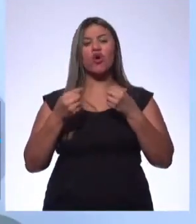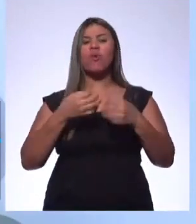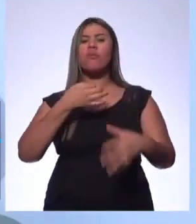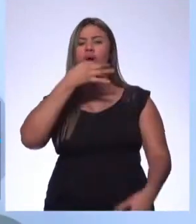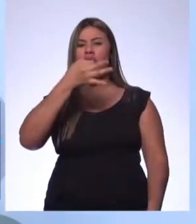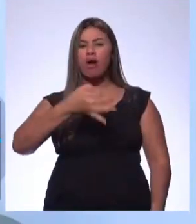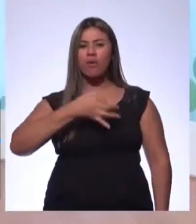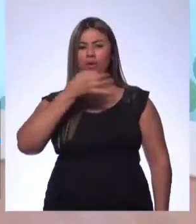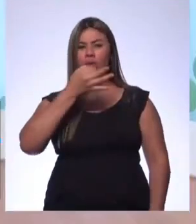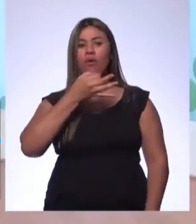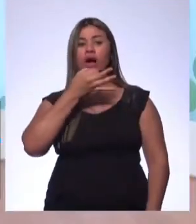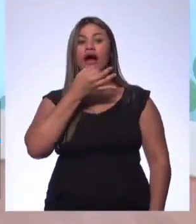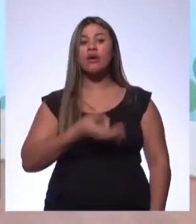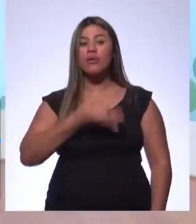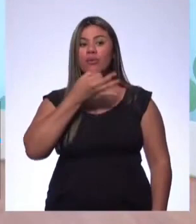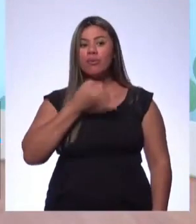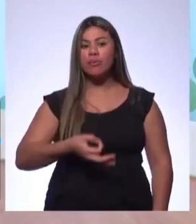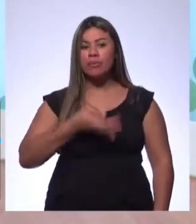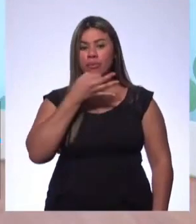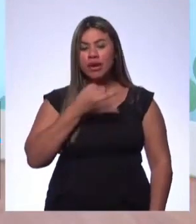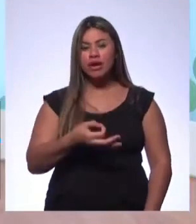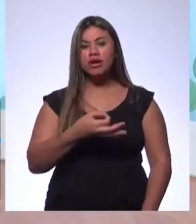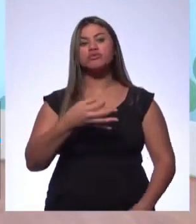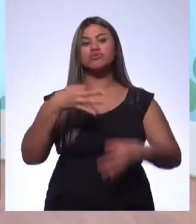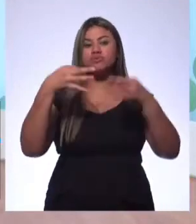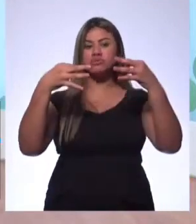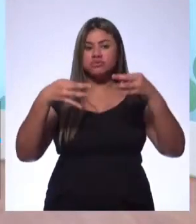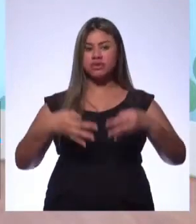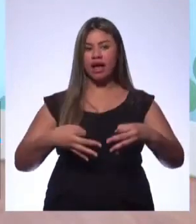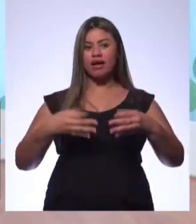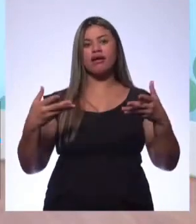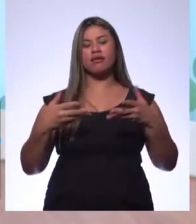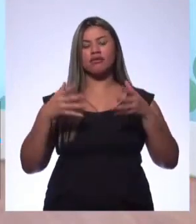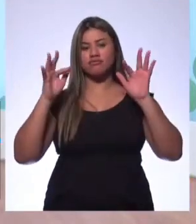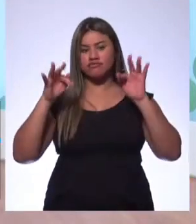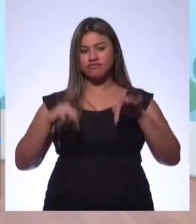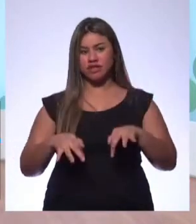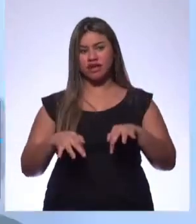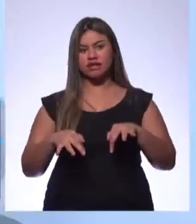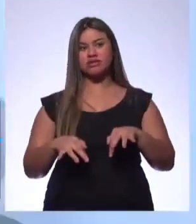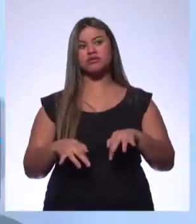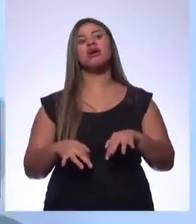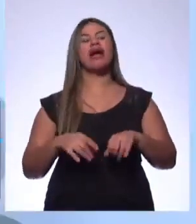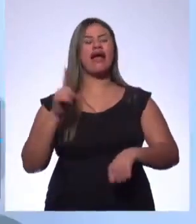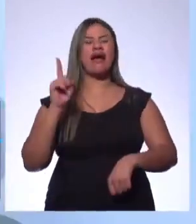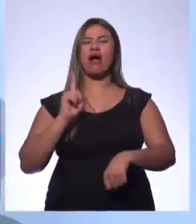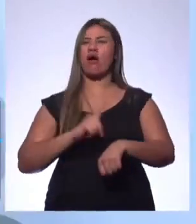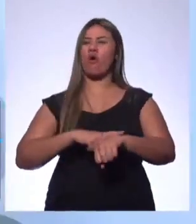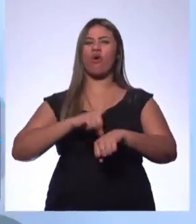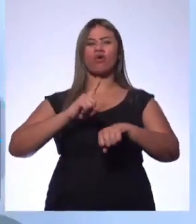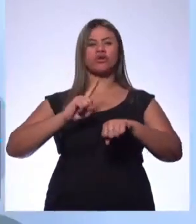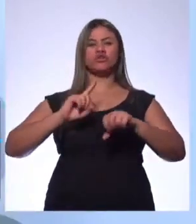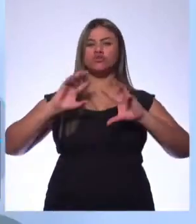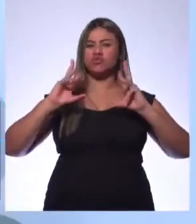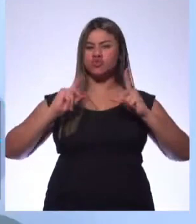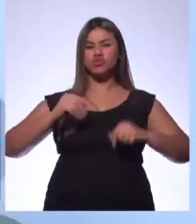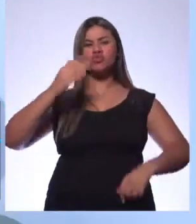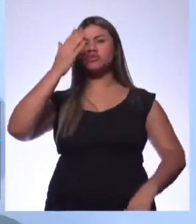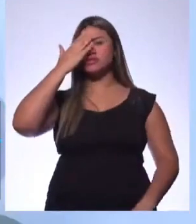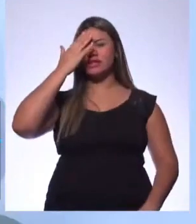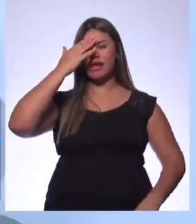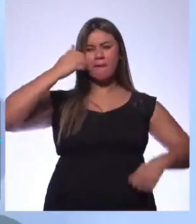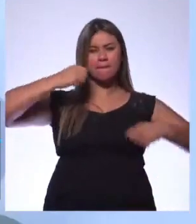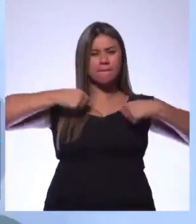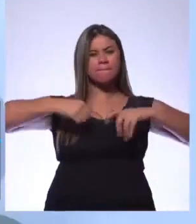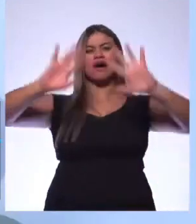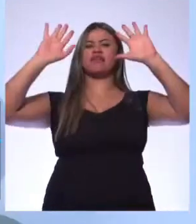como já foi falado aí, Então, com argumentos concretos, eu finalizo a minha redação. Essa é a hora de eu jogar tudo o que eu sei. Agora, sim,